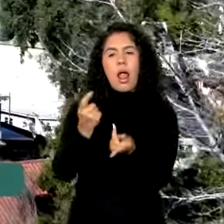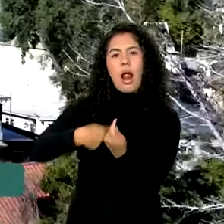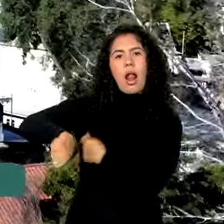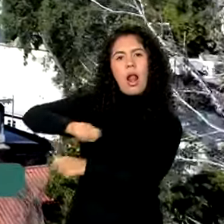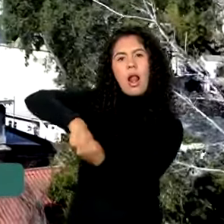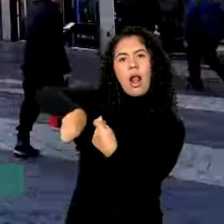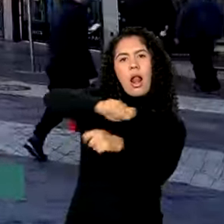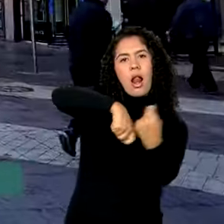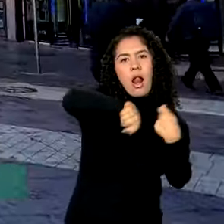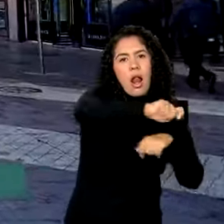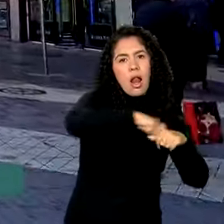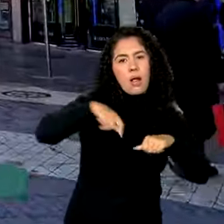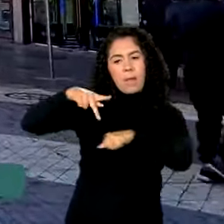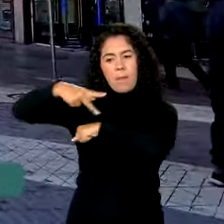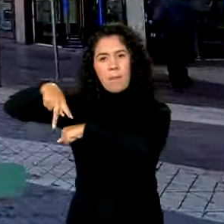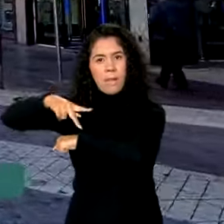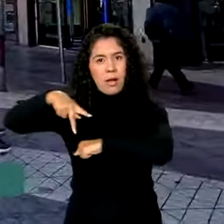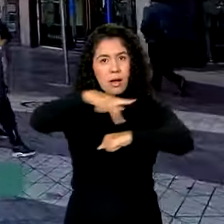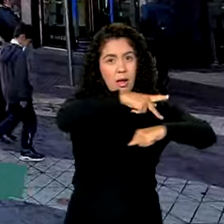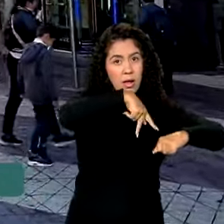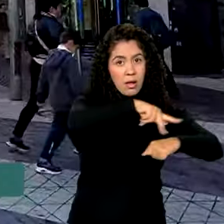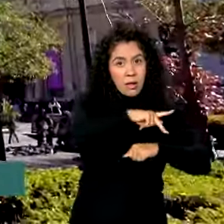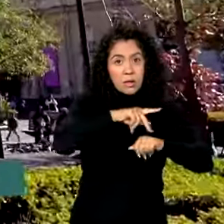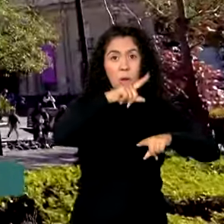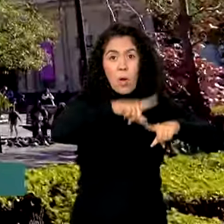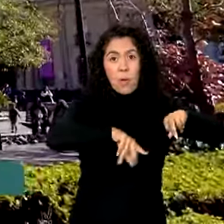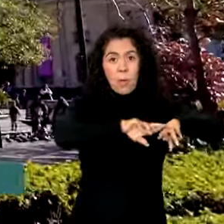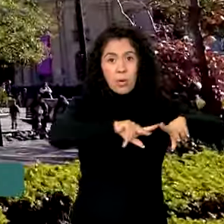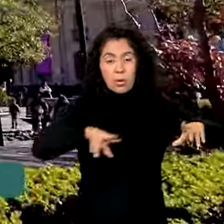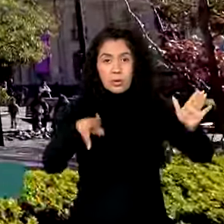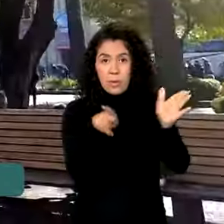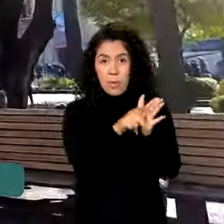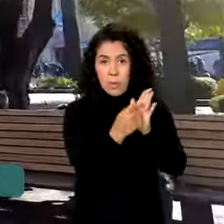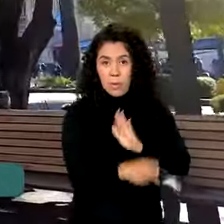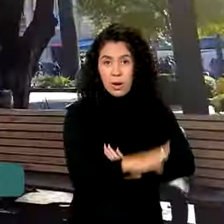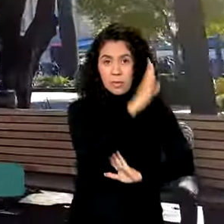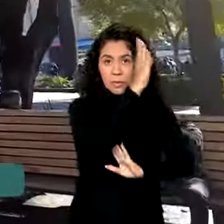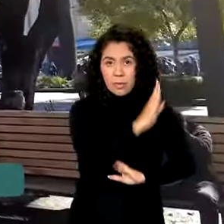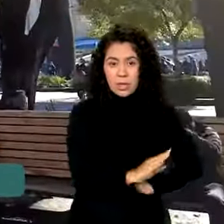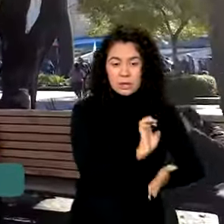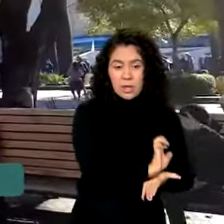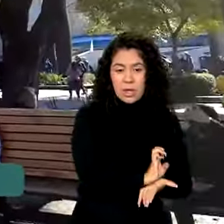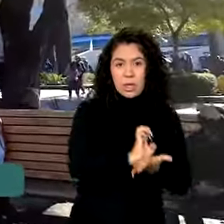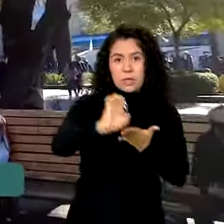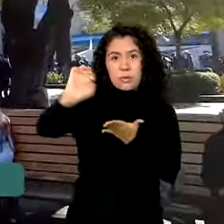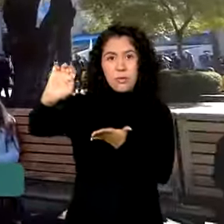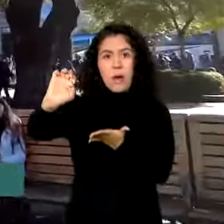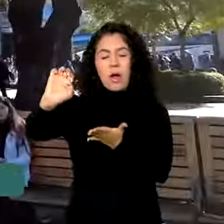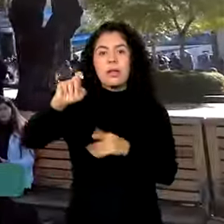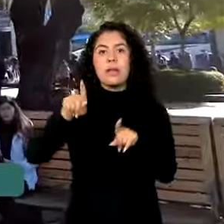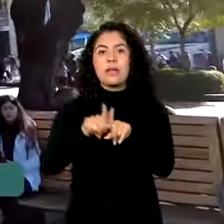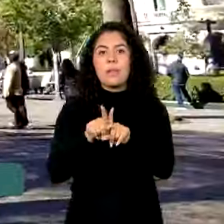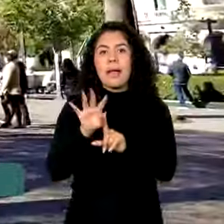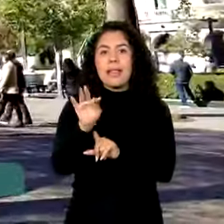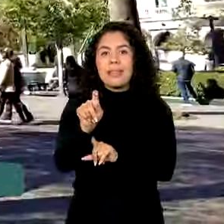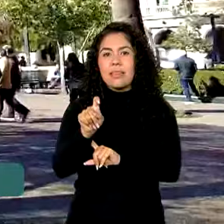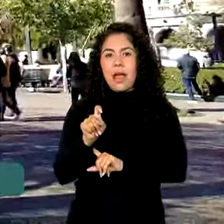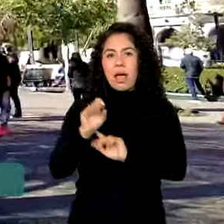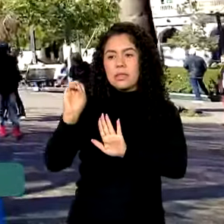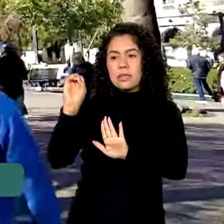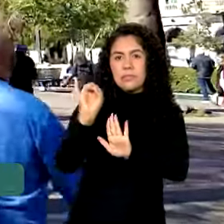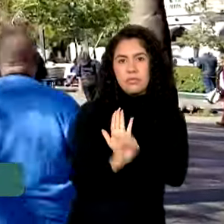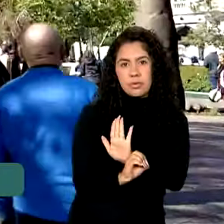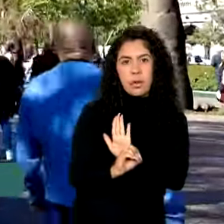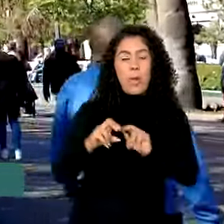os dois países, os produtos brasileiros exportados também contam com tarifas zeradas por